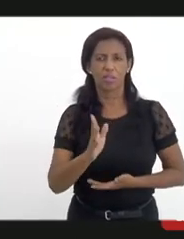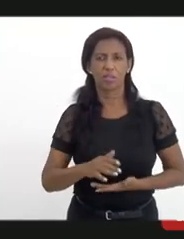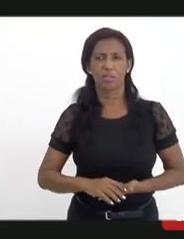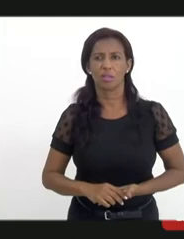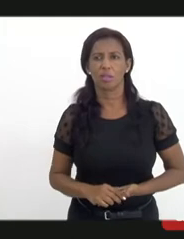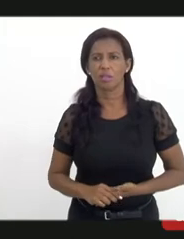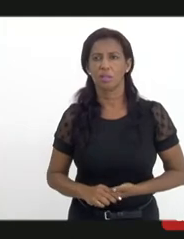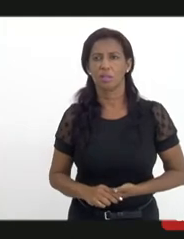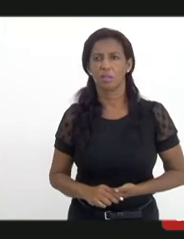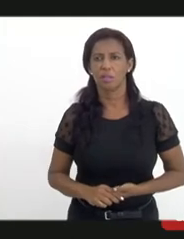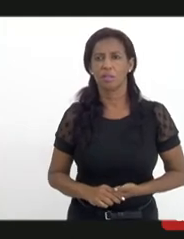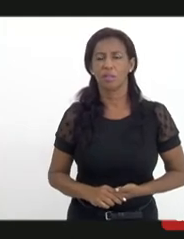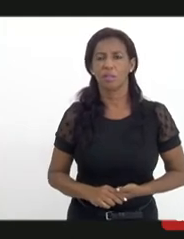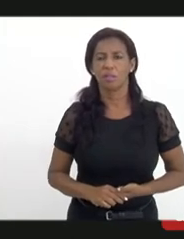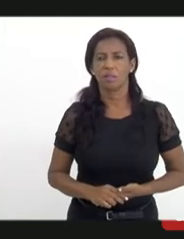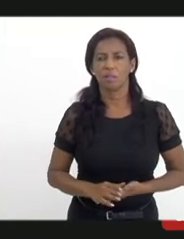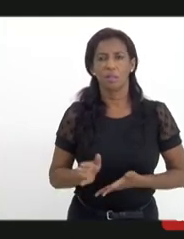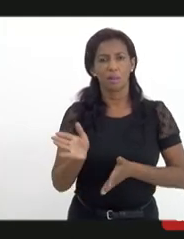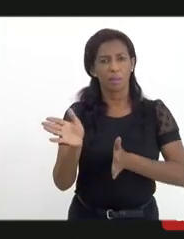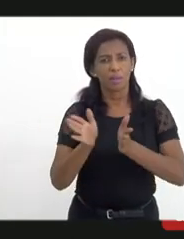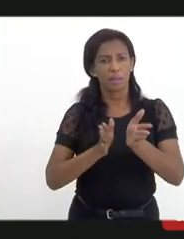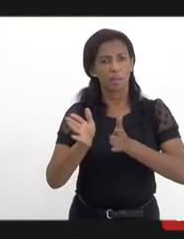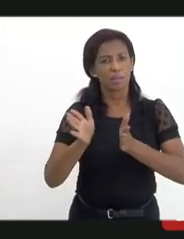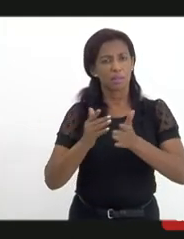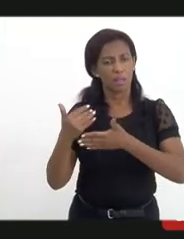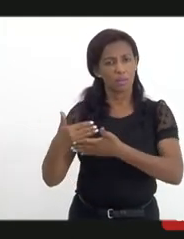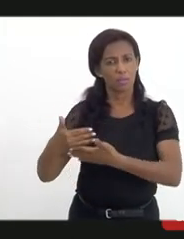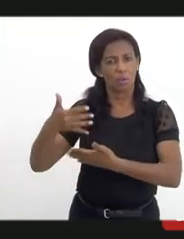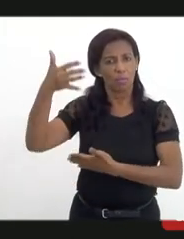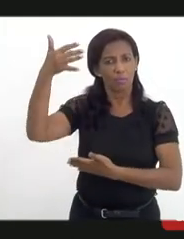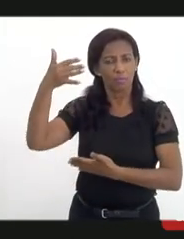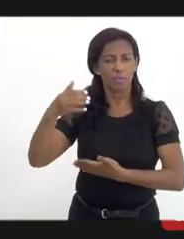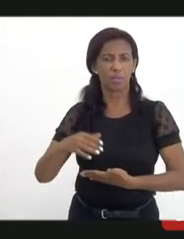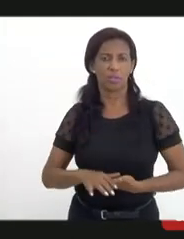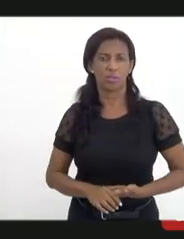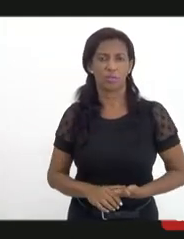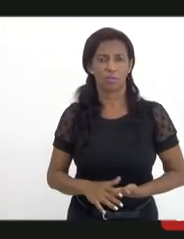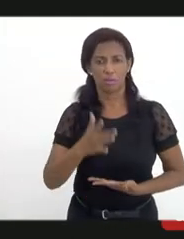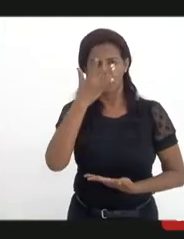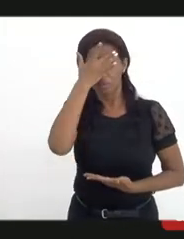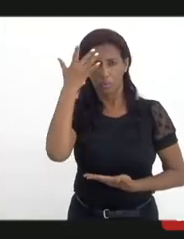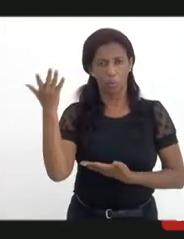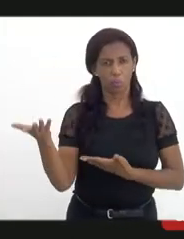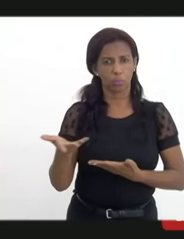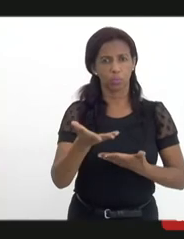estar tendo acesso ao vídeo e também ao anfitrião que